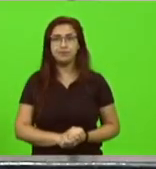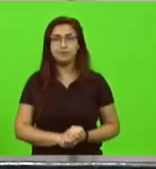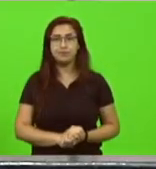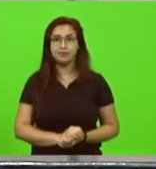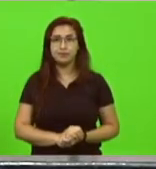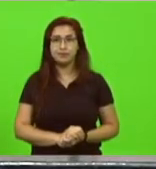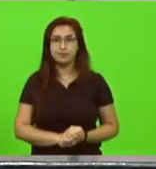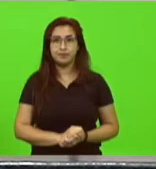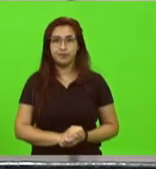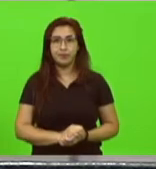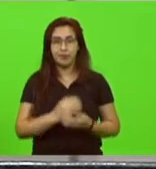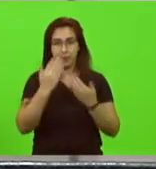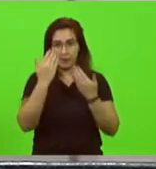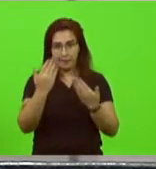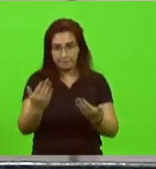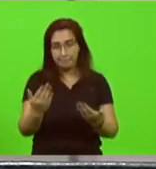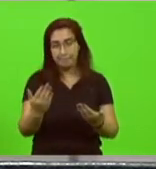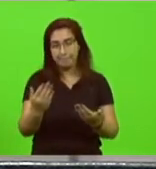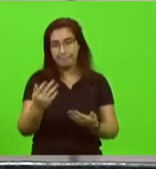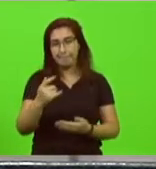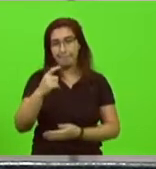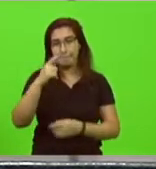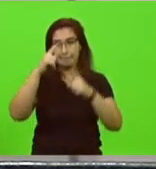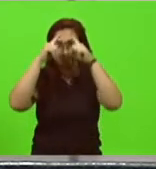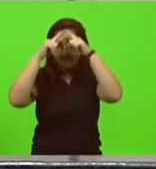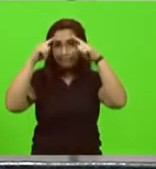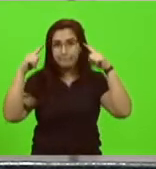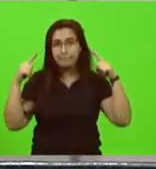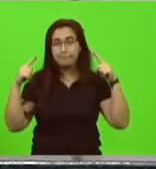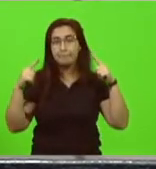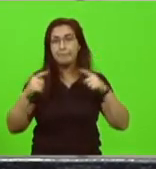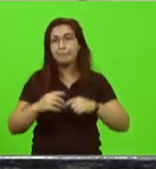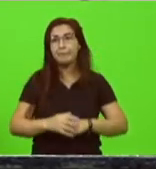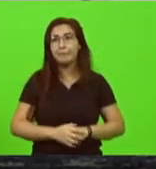deputado Neudis Sareta